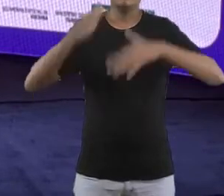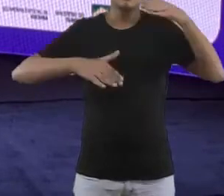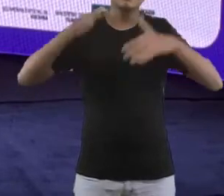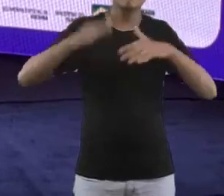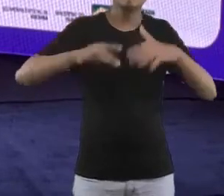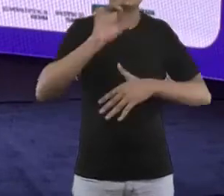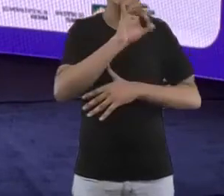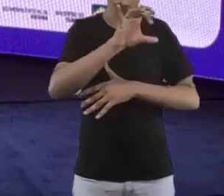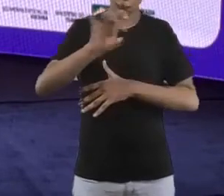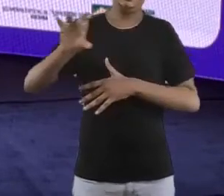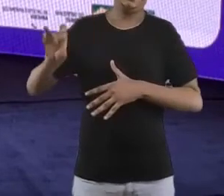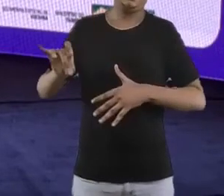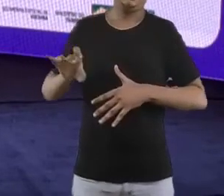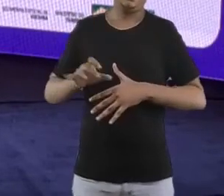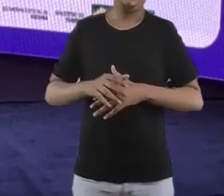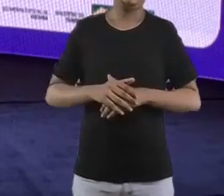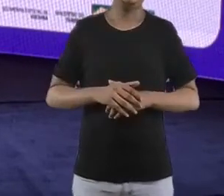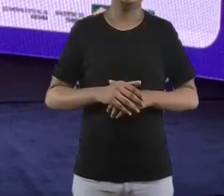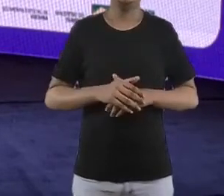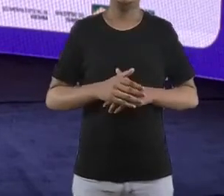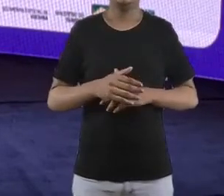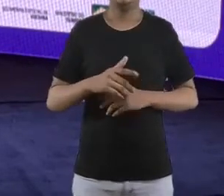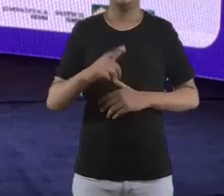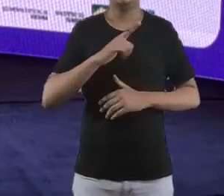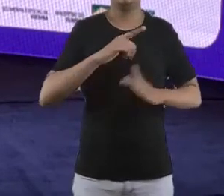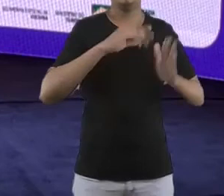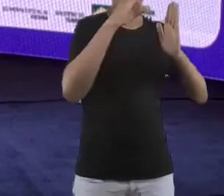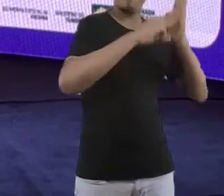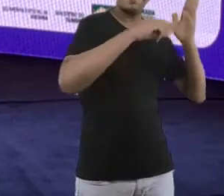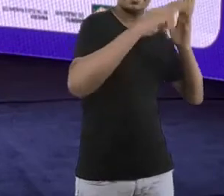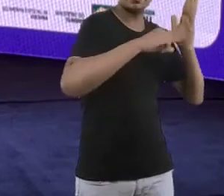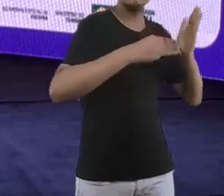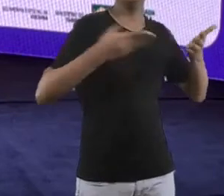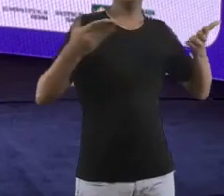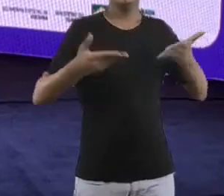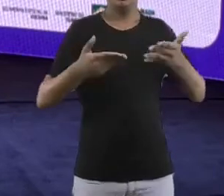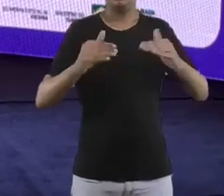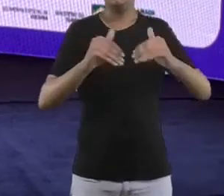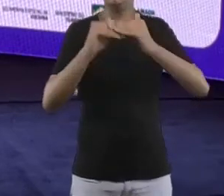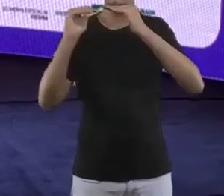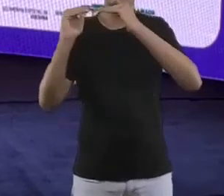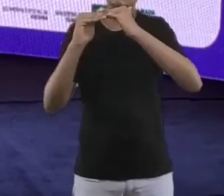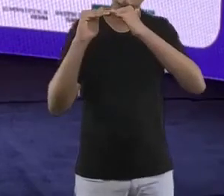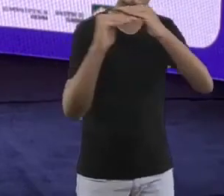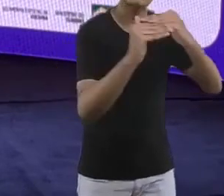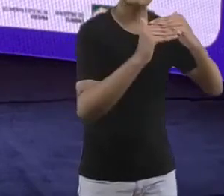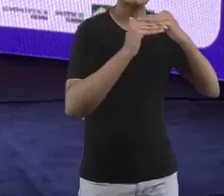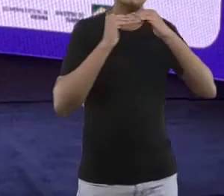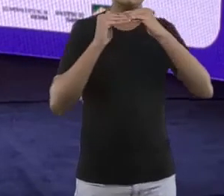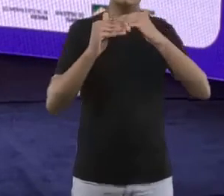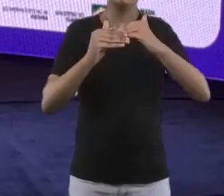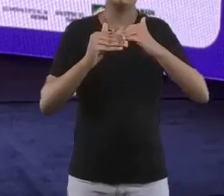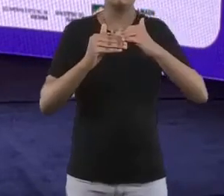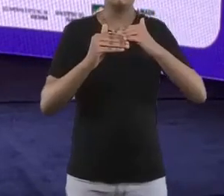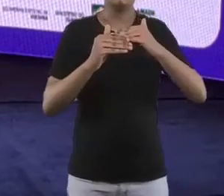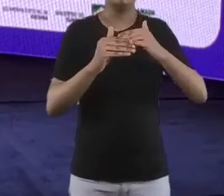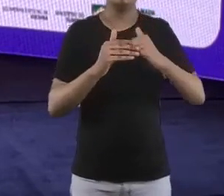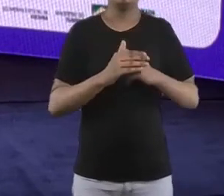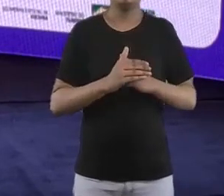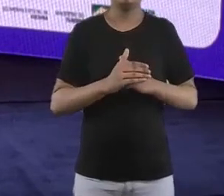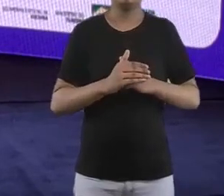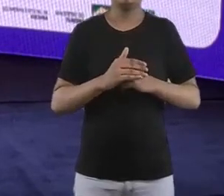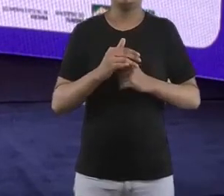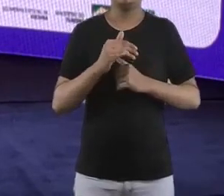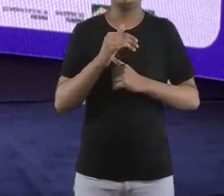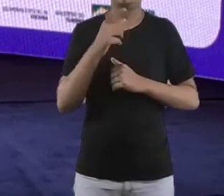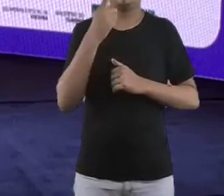que a consegue, hoje em dia, pesquisar que dizem, ah, como seria o status se a gente não tivesse feito uma intervenção e se a gente fez intervenção, como que a gente